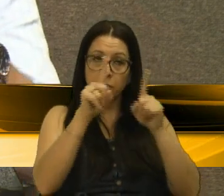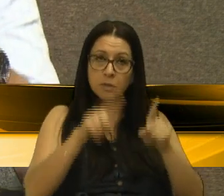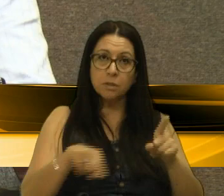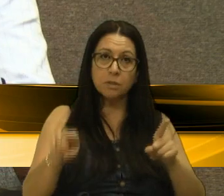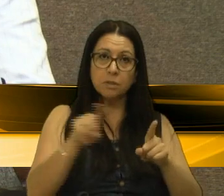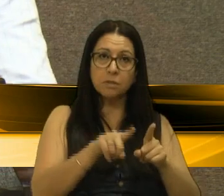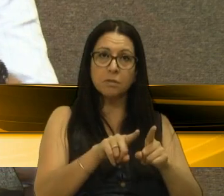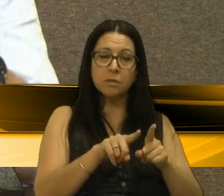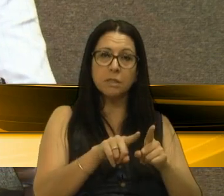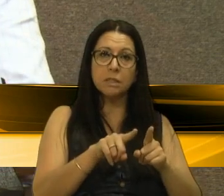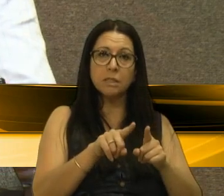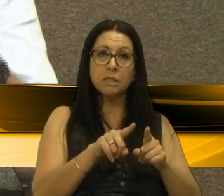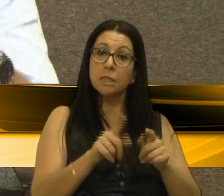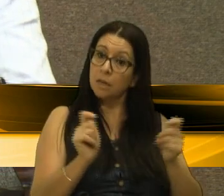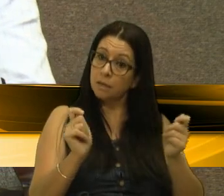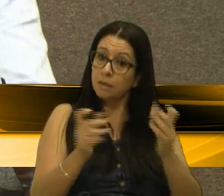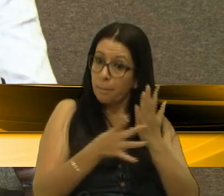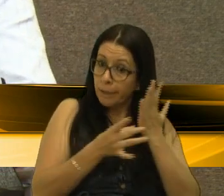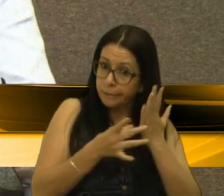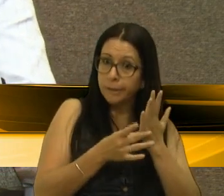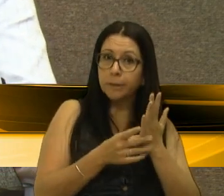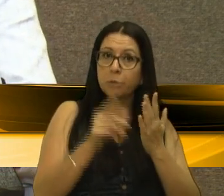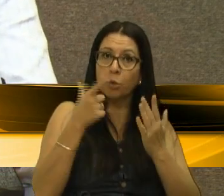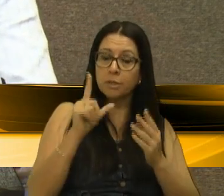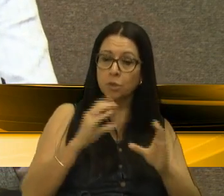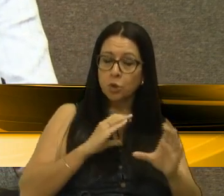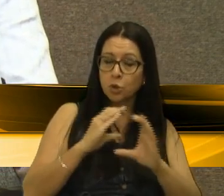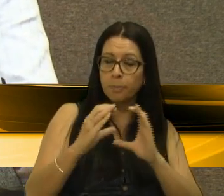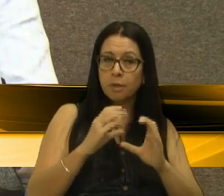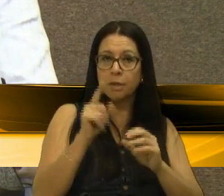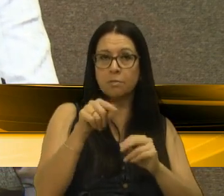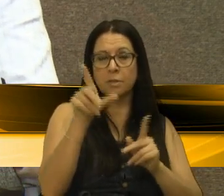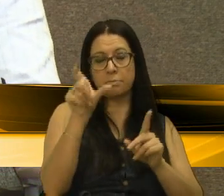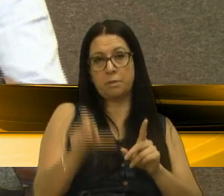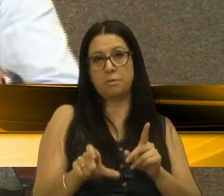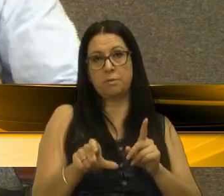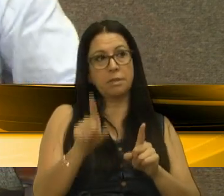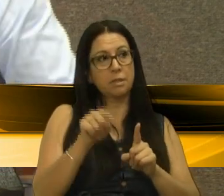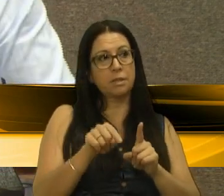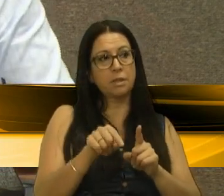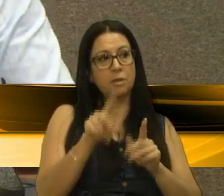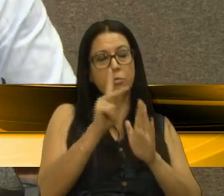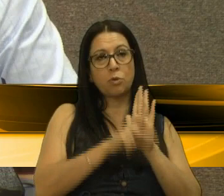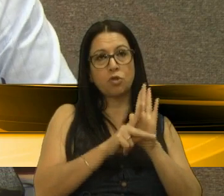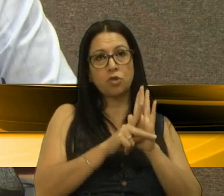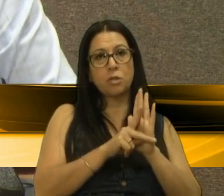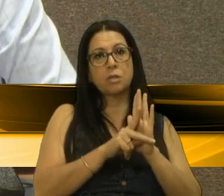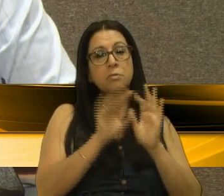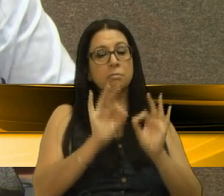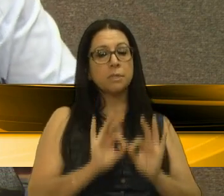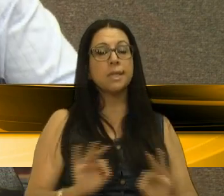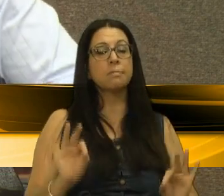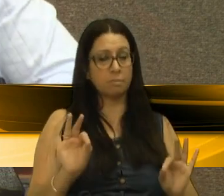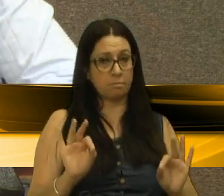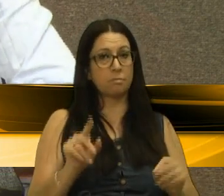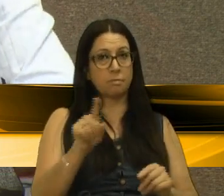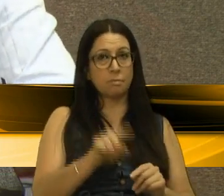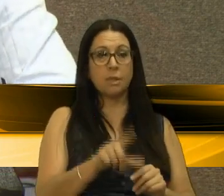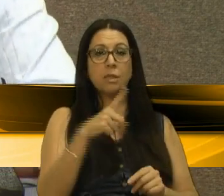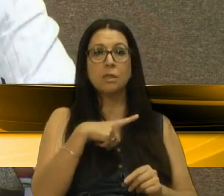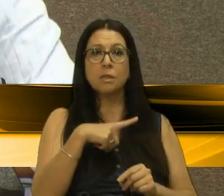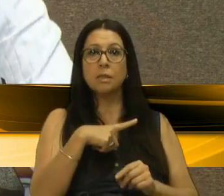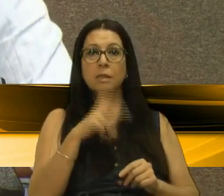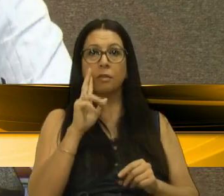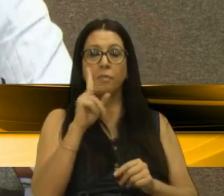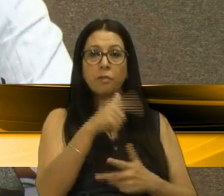habilitado para que possa este se comunicar com esta pessoa. É um projeto sucinto, é um projeto que